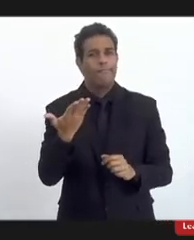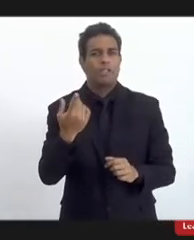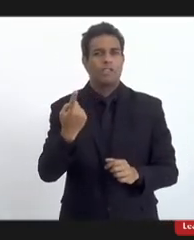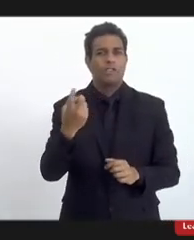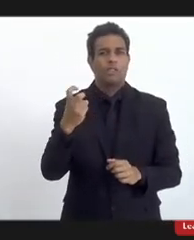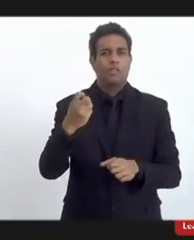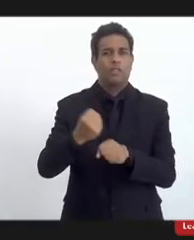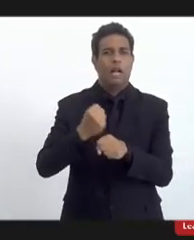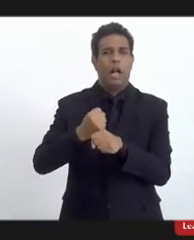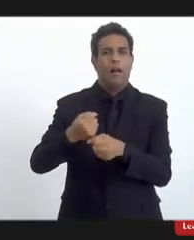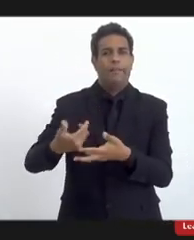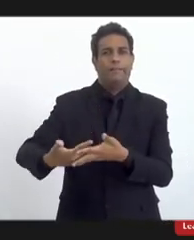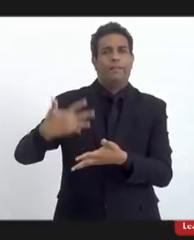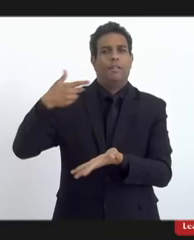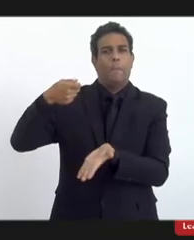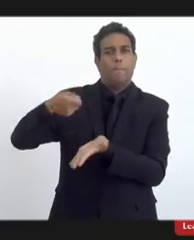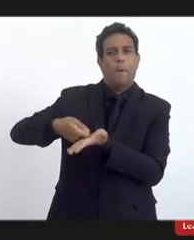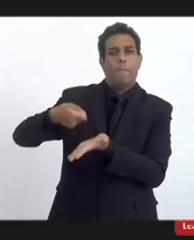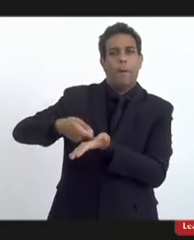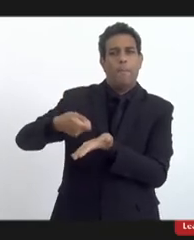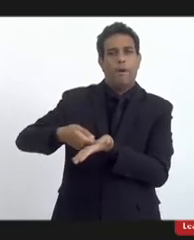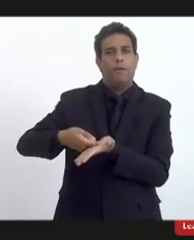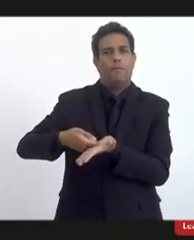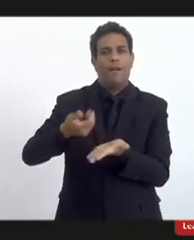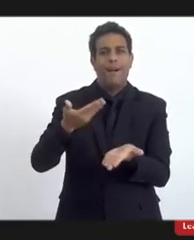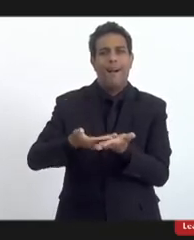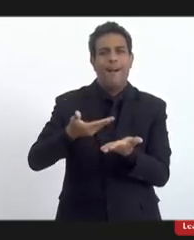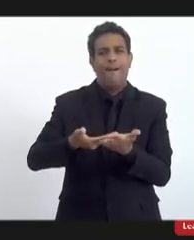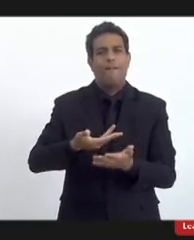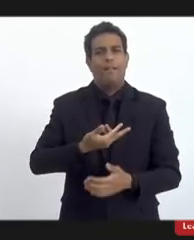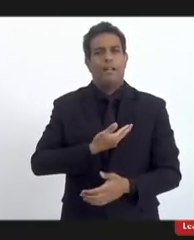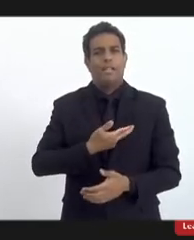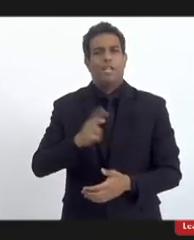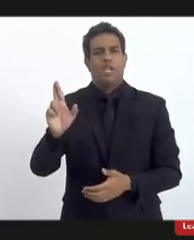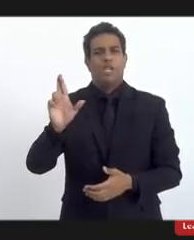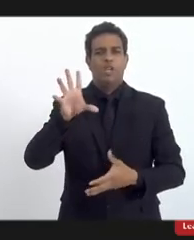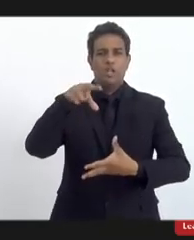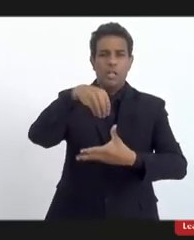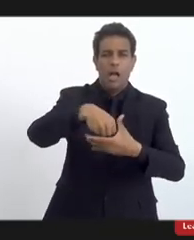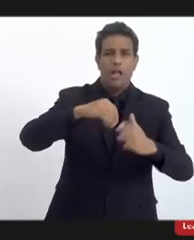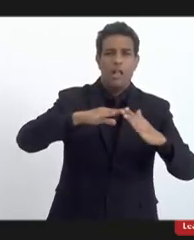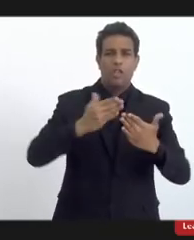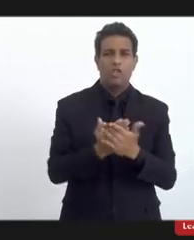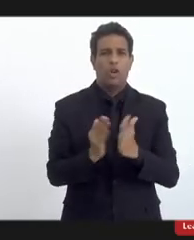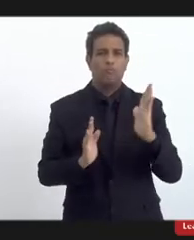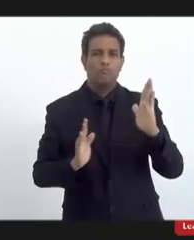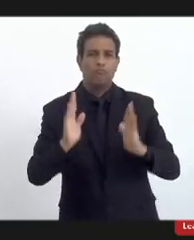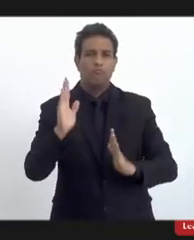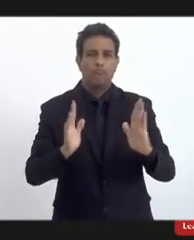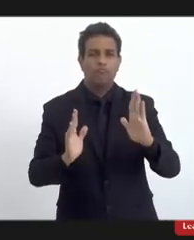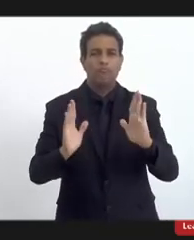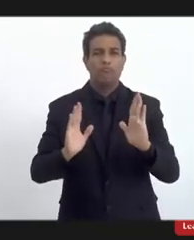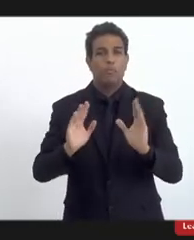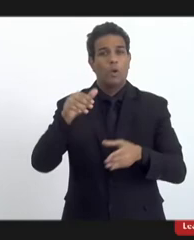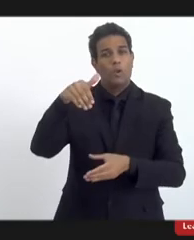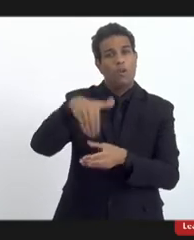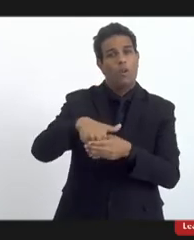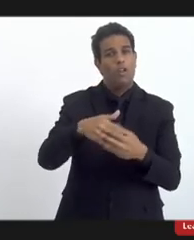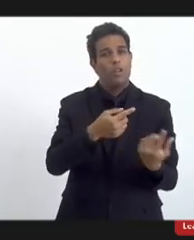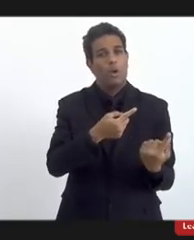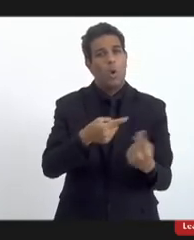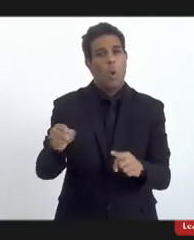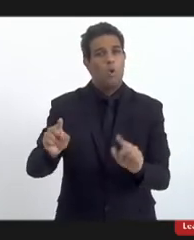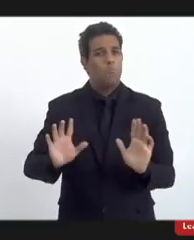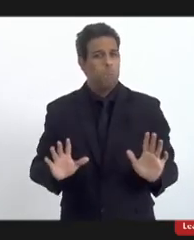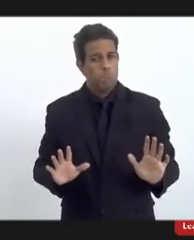uns 15 anos, a obrigatoriedade do ensino religioso. E na época, eu tive até, foi o meu voto contrário a